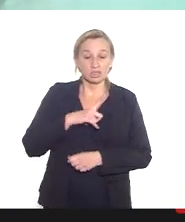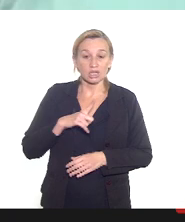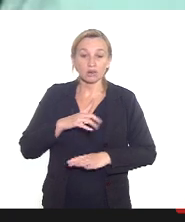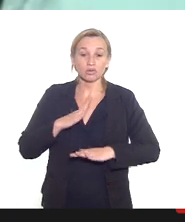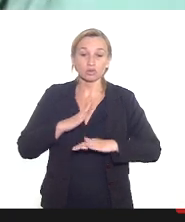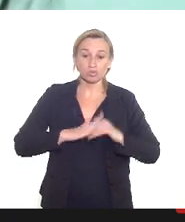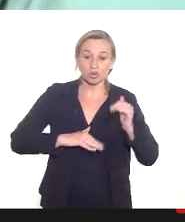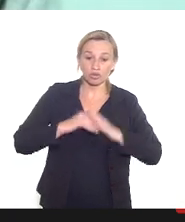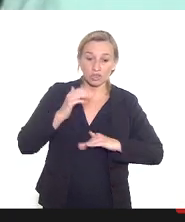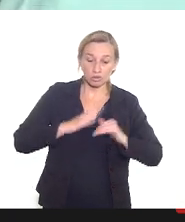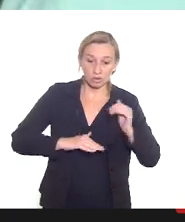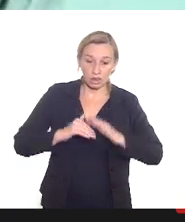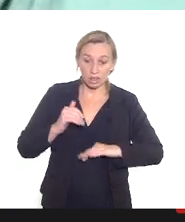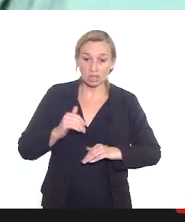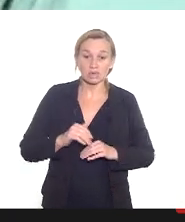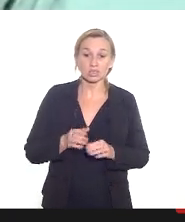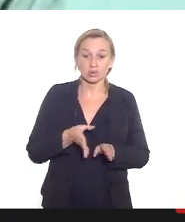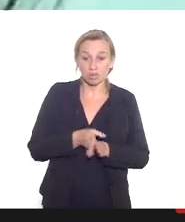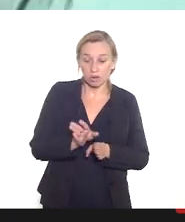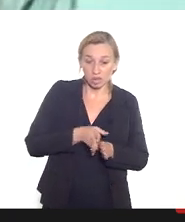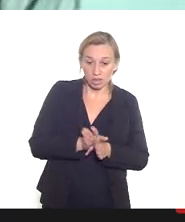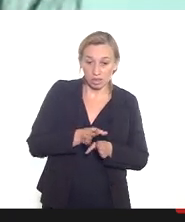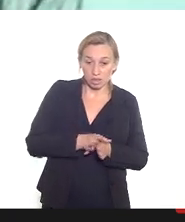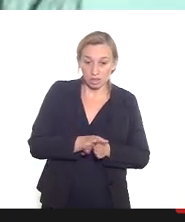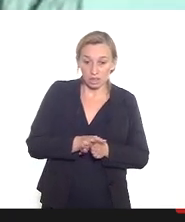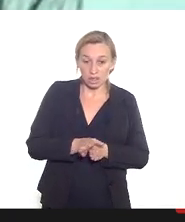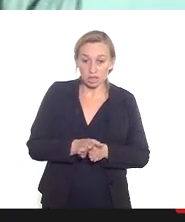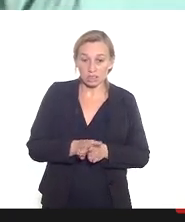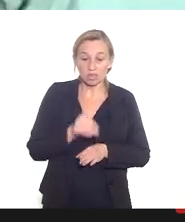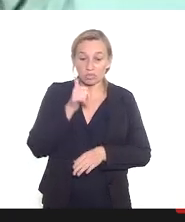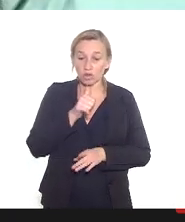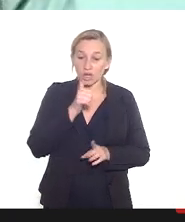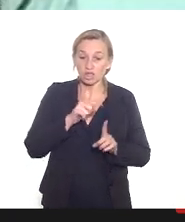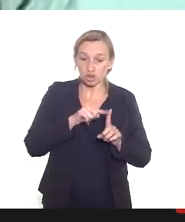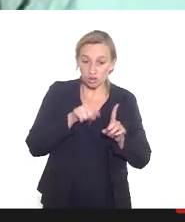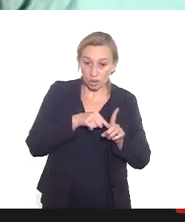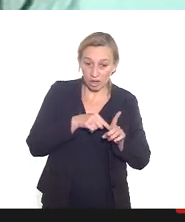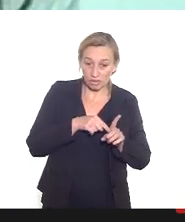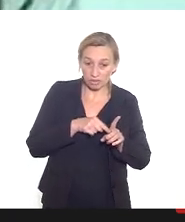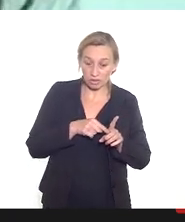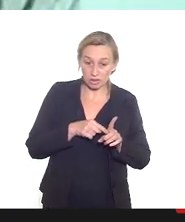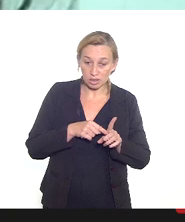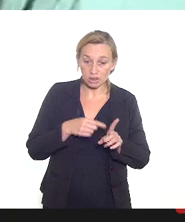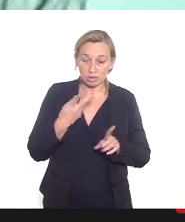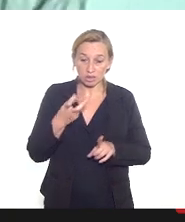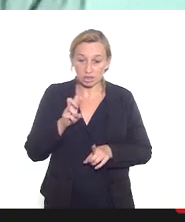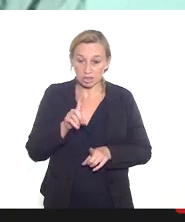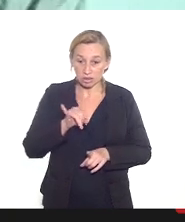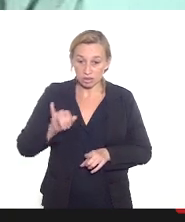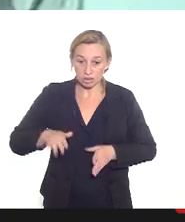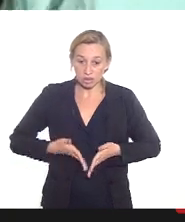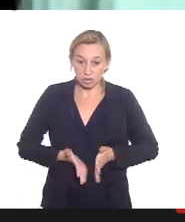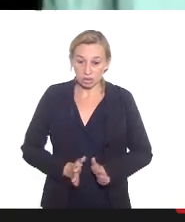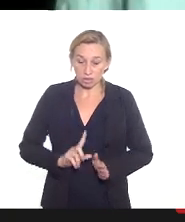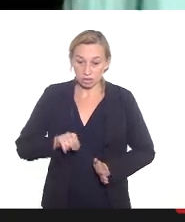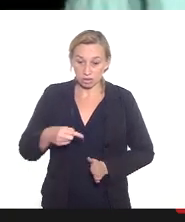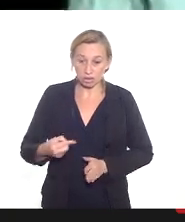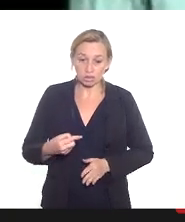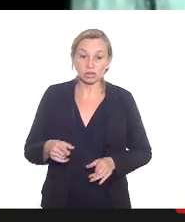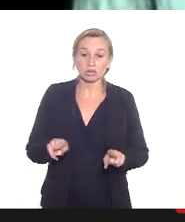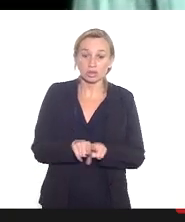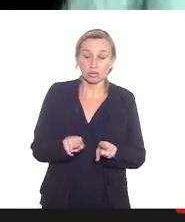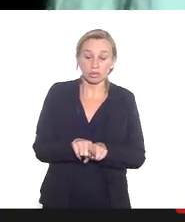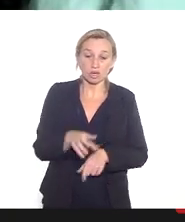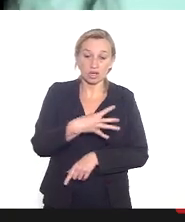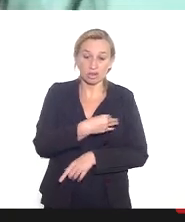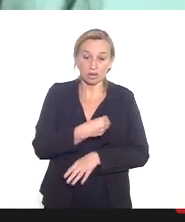orientem adequadamente essas gestantes e puérperes quanto a vacinação para a covid-19 as lactantes